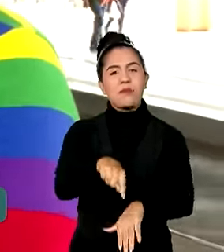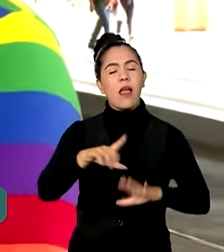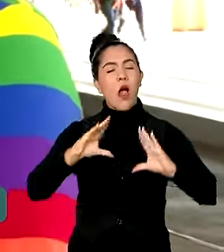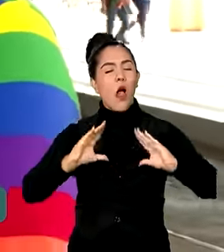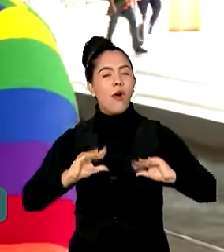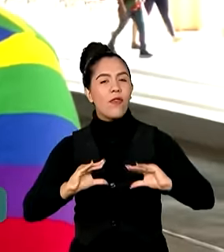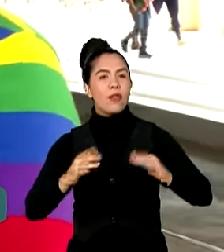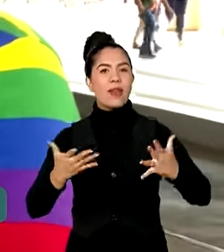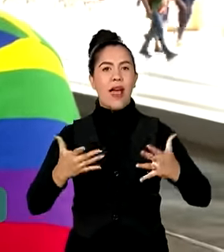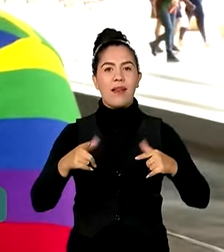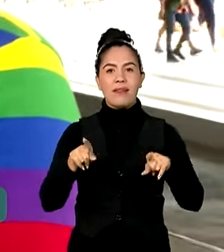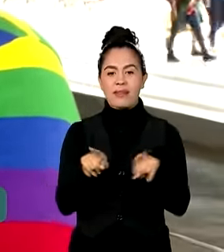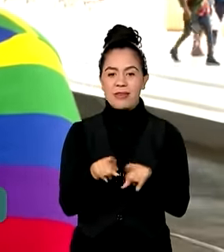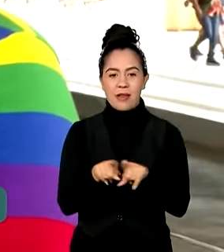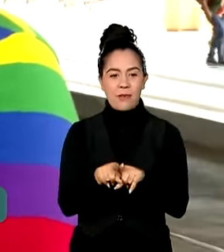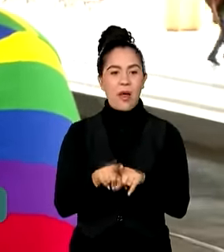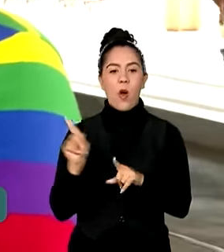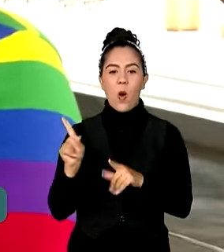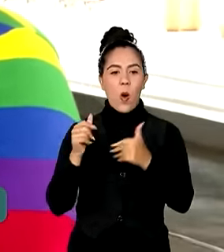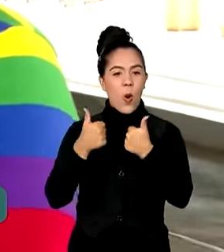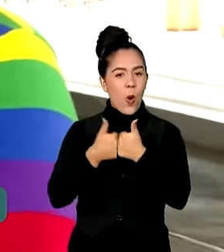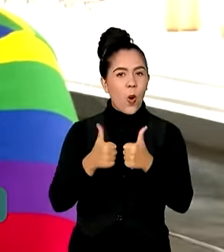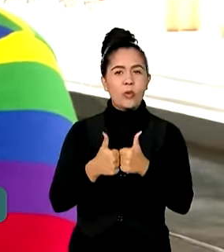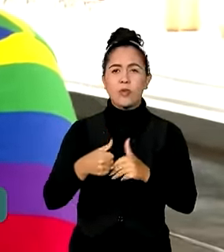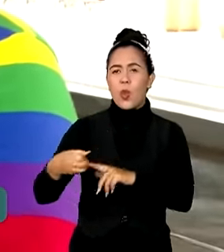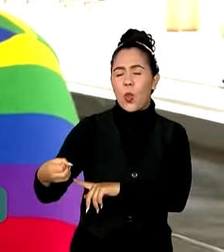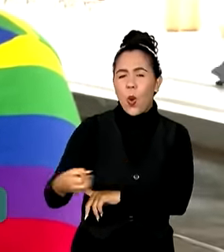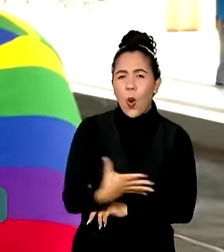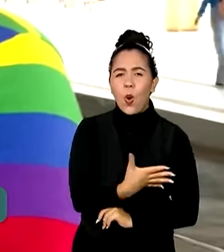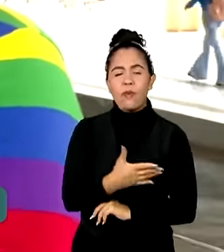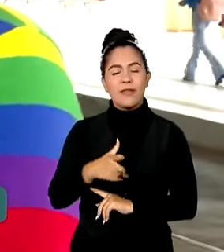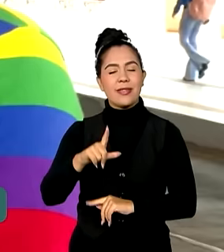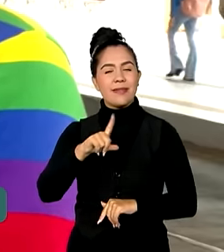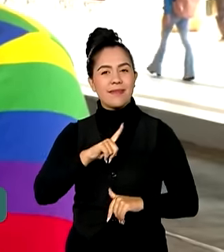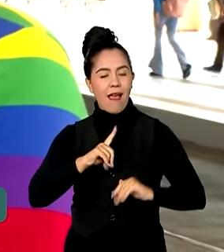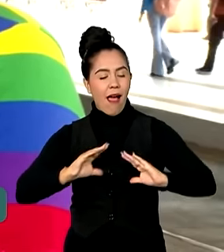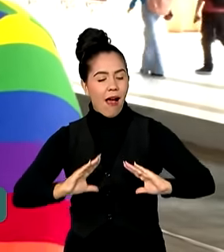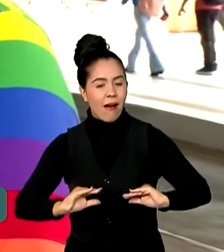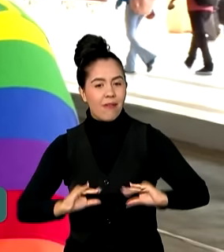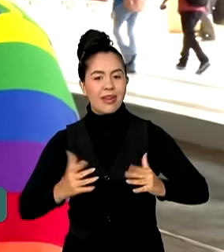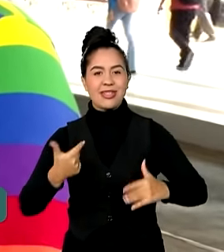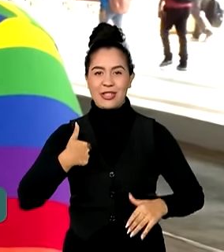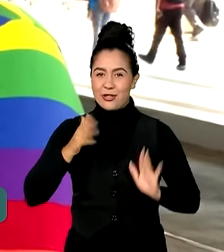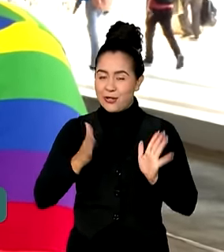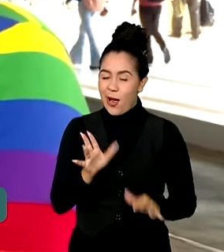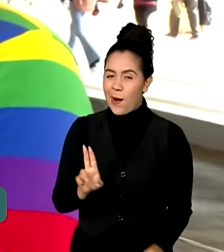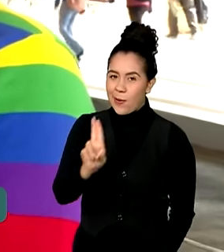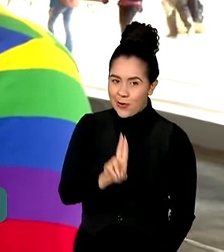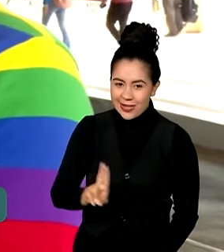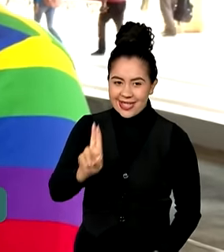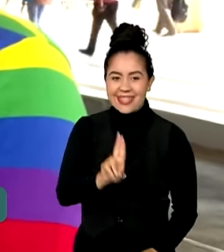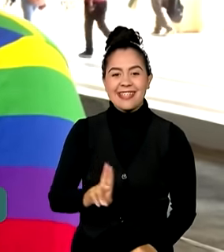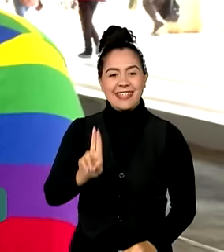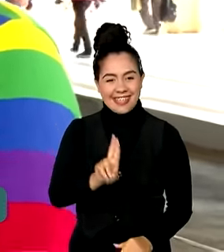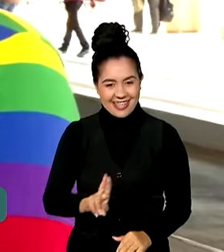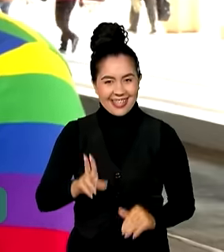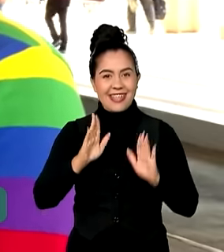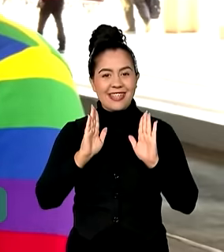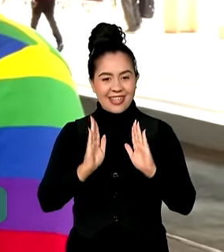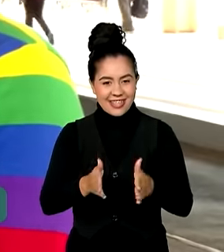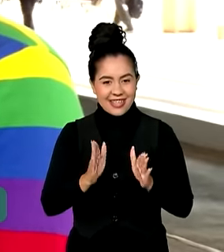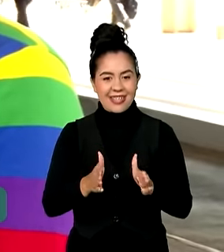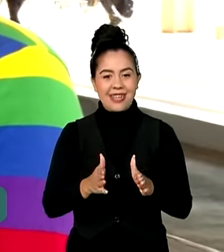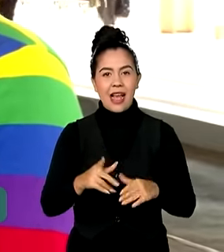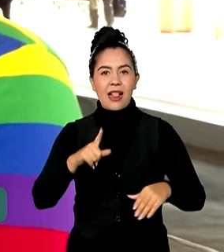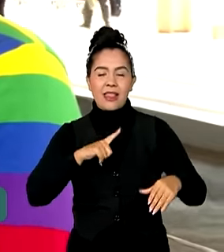acho que inegavelmente são os ônibus. Ônibus todos novos, muito confortáveis, já usufrui inclusive das tomadas